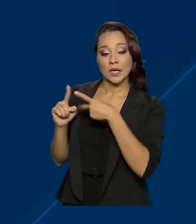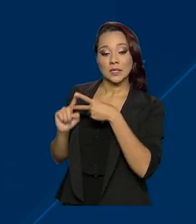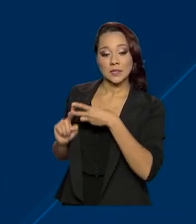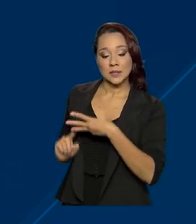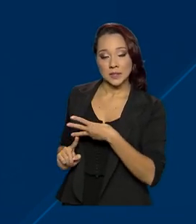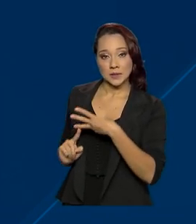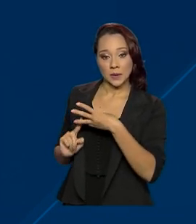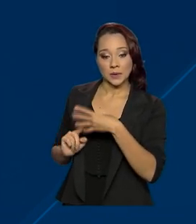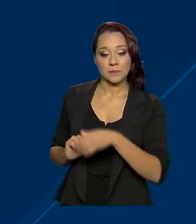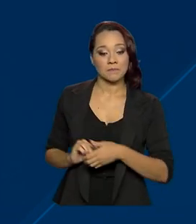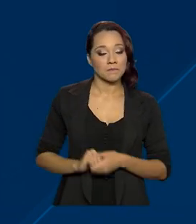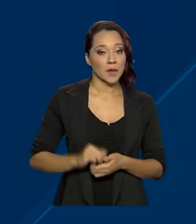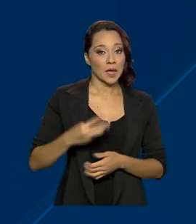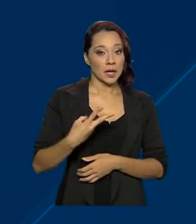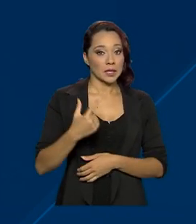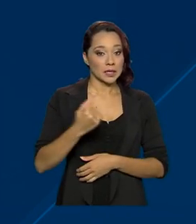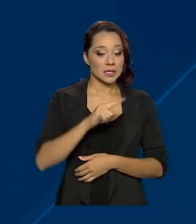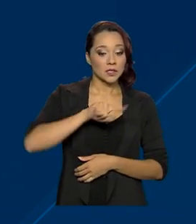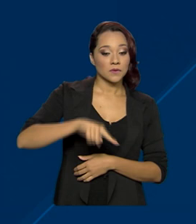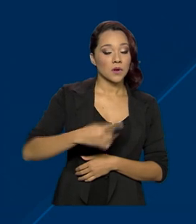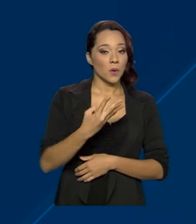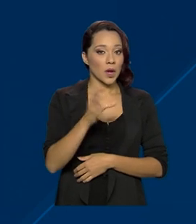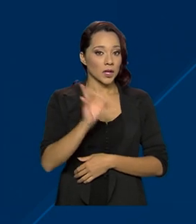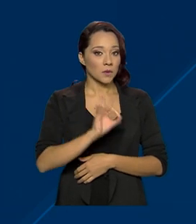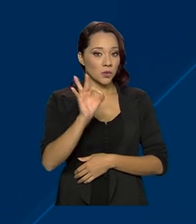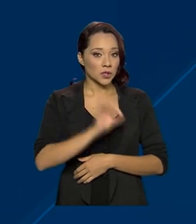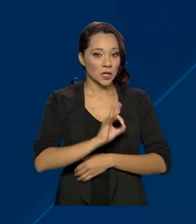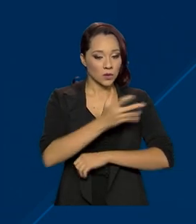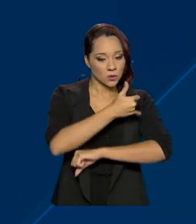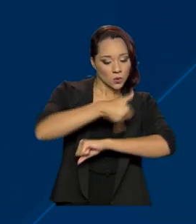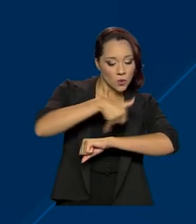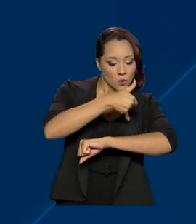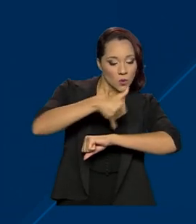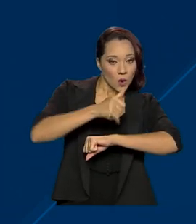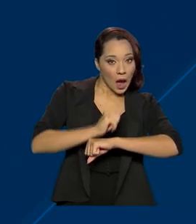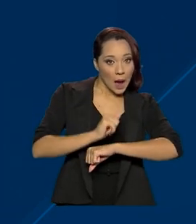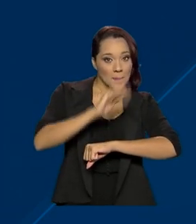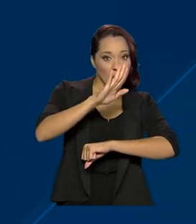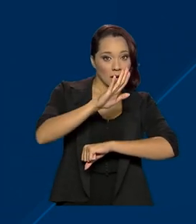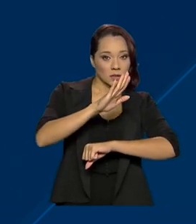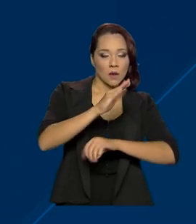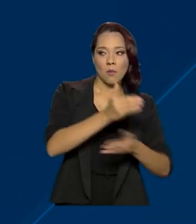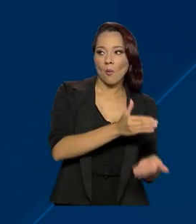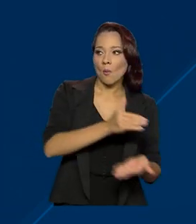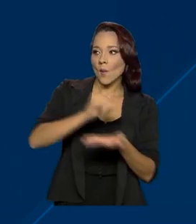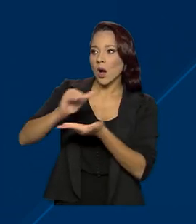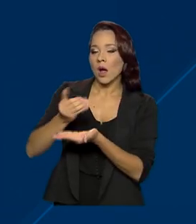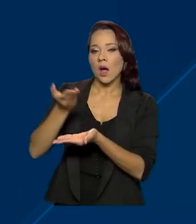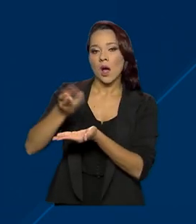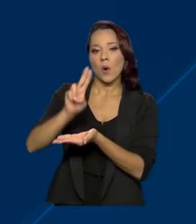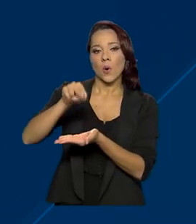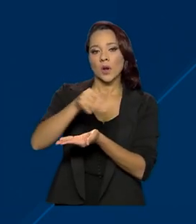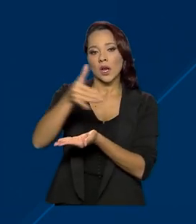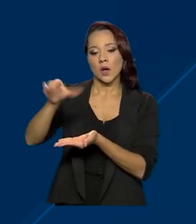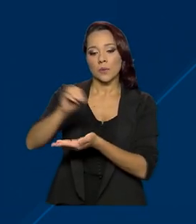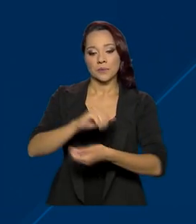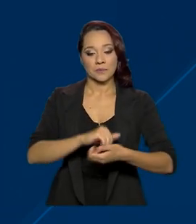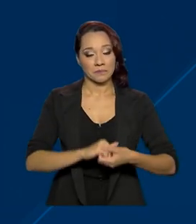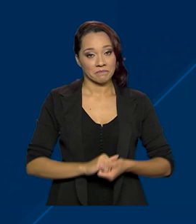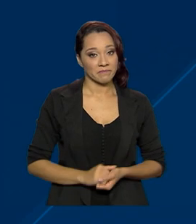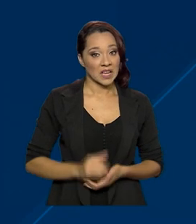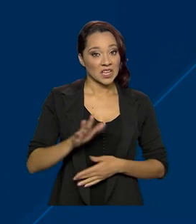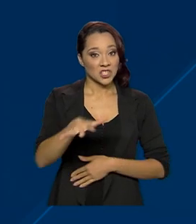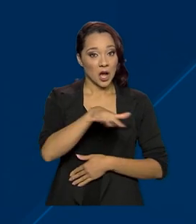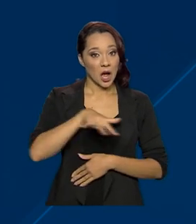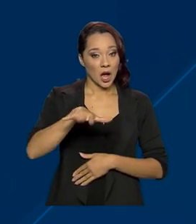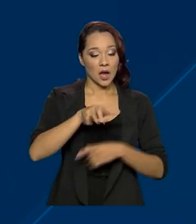Petrobras e 37,43% do excedente em óleo será oferecido para a União. Já